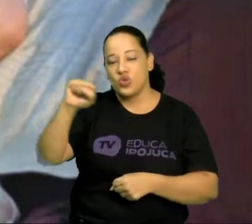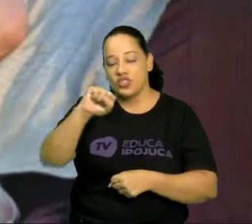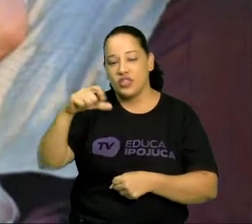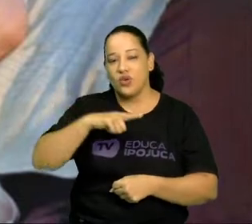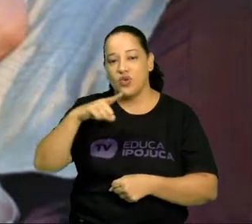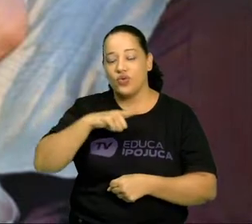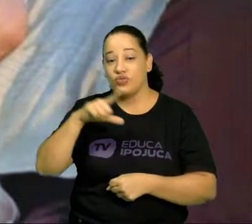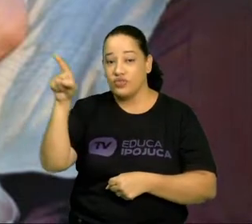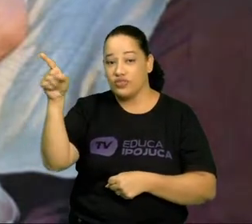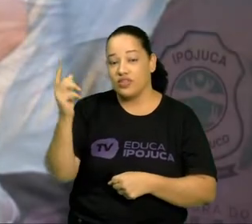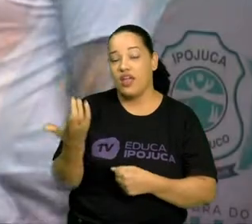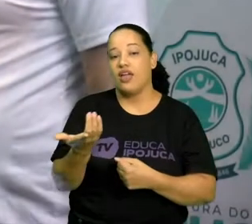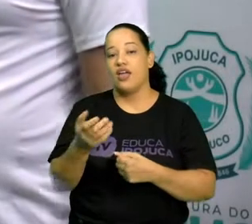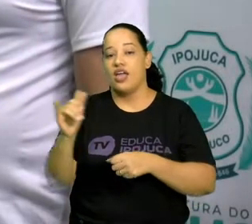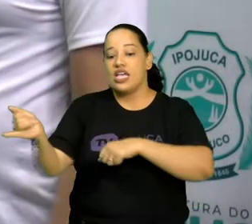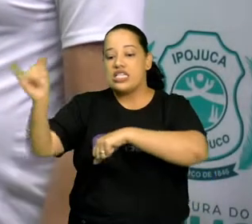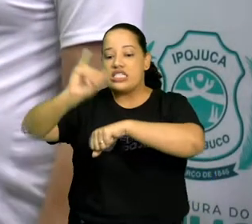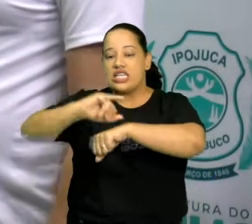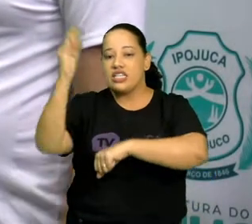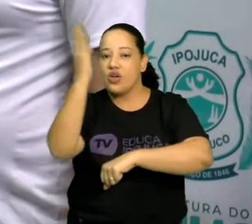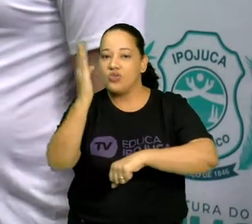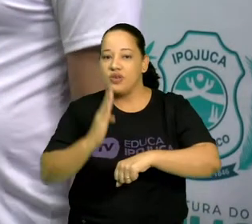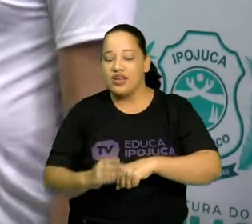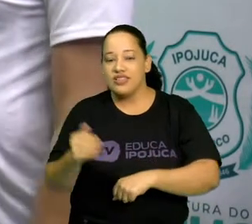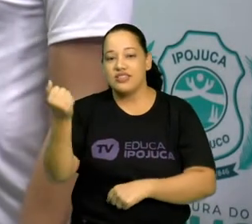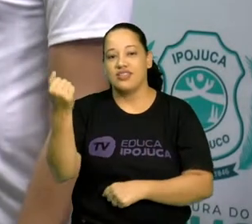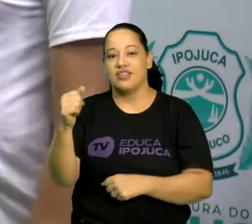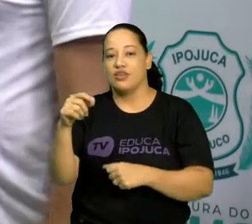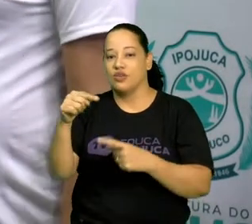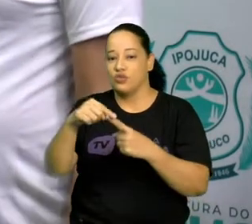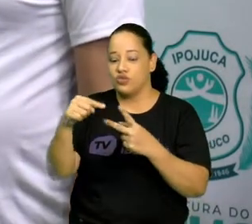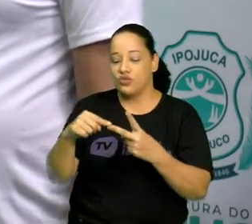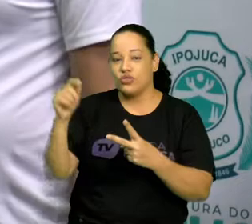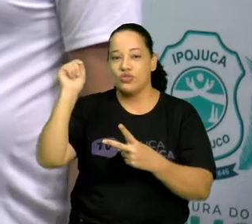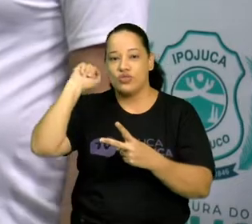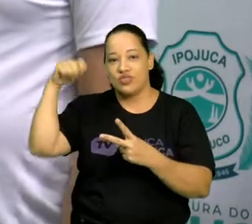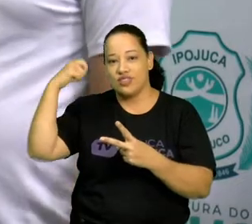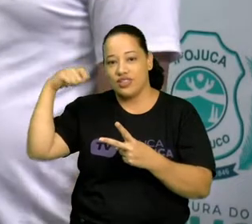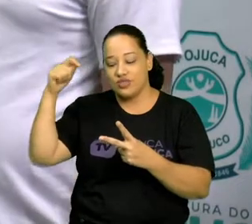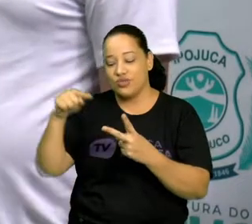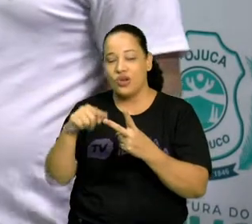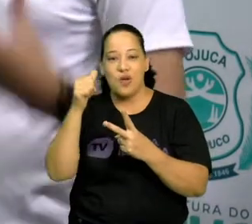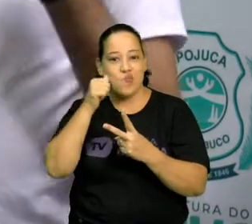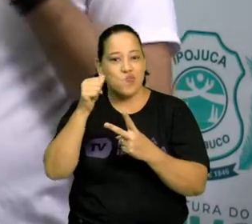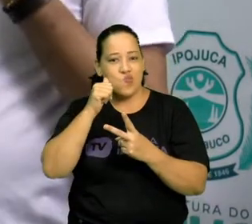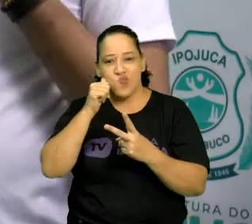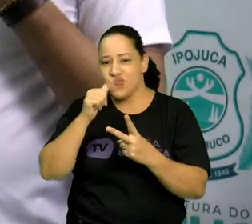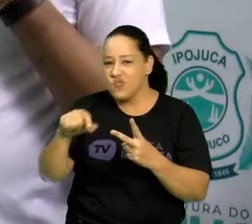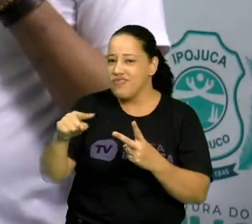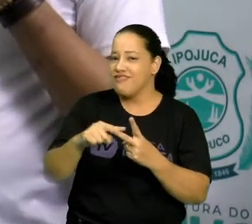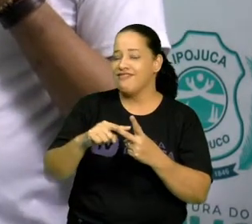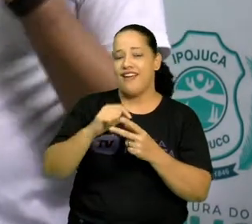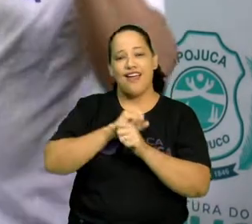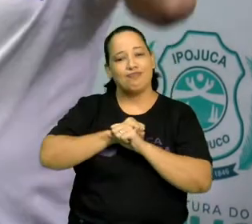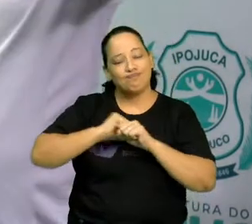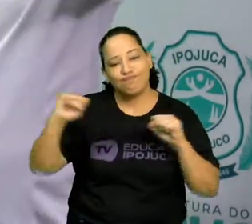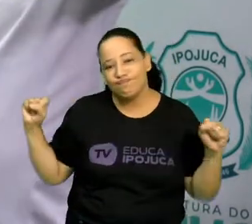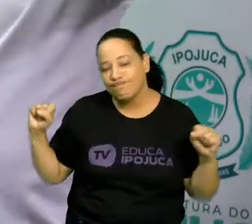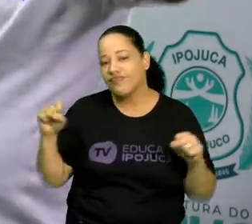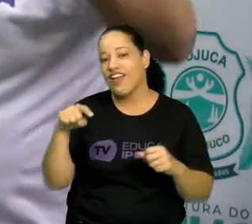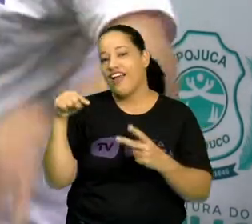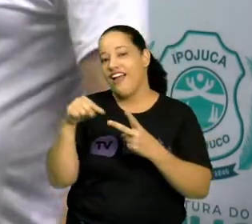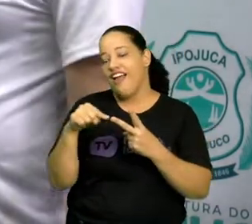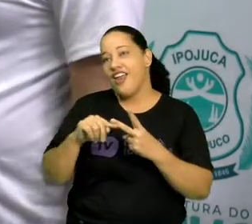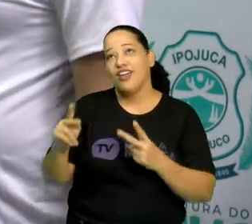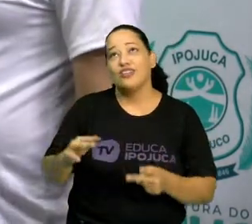Vinícius e Fernanda Montenegro aí, maravilhosa. Nossa, essa mulher é incrível. O meu sonho é trabalhar com ela um dia, um dia eu